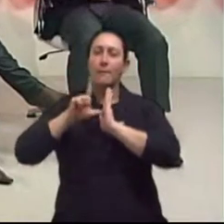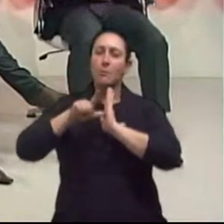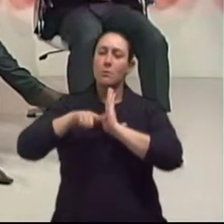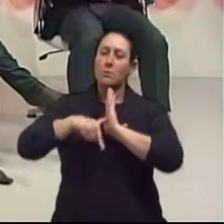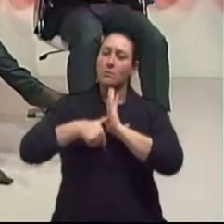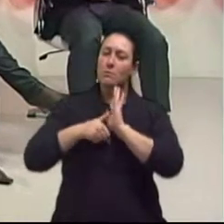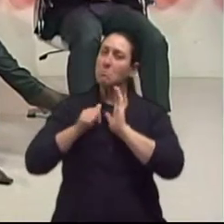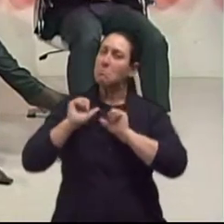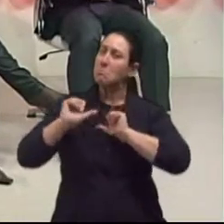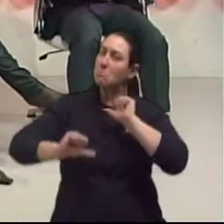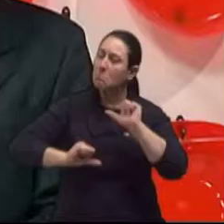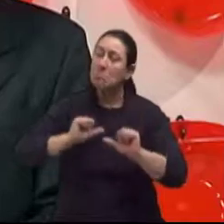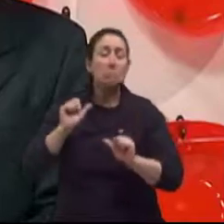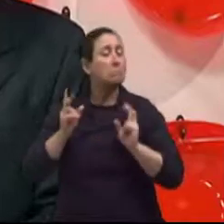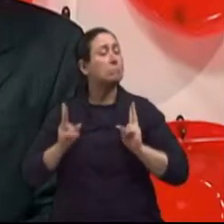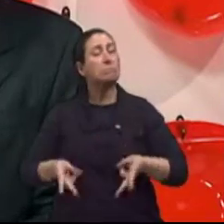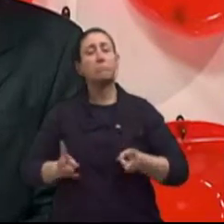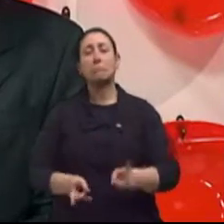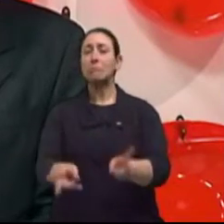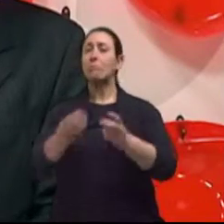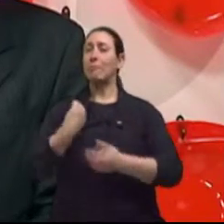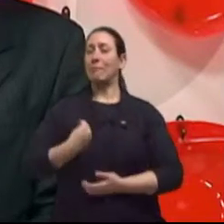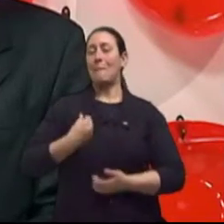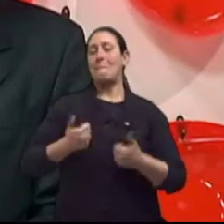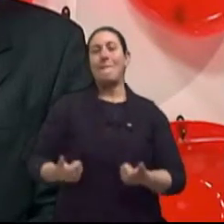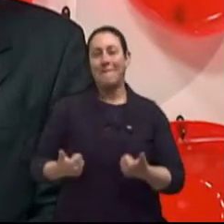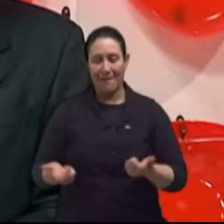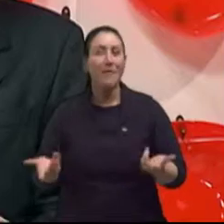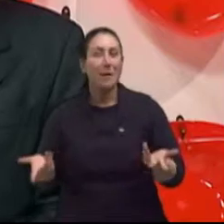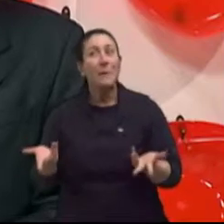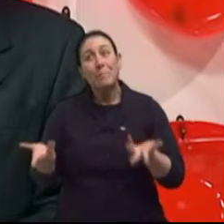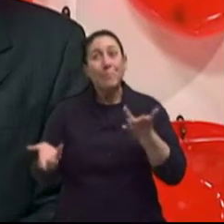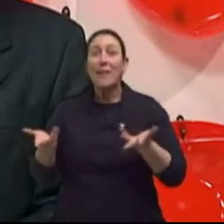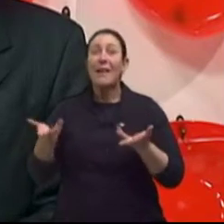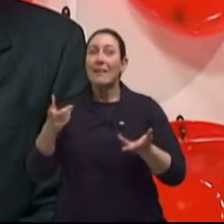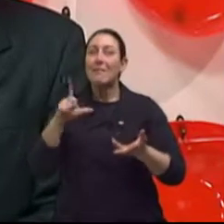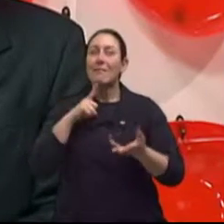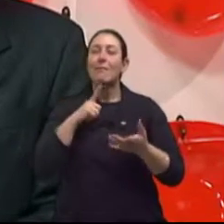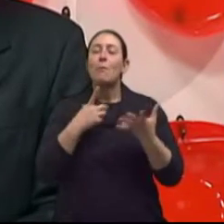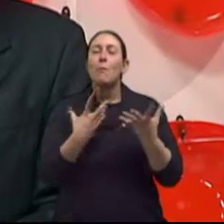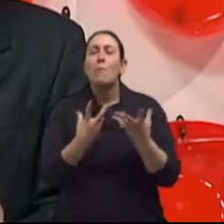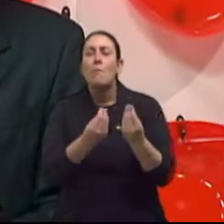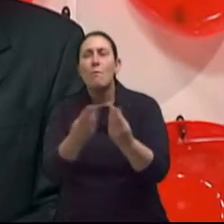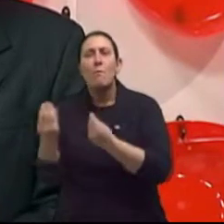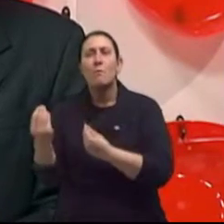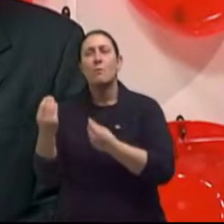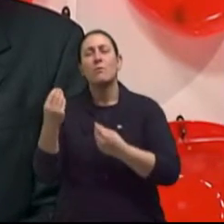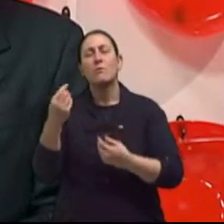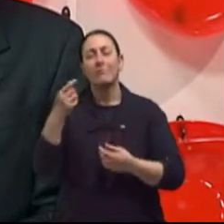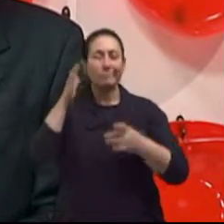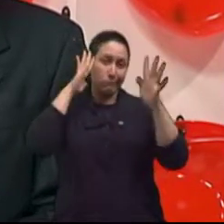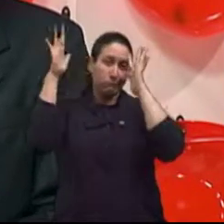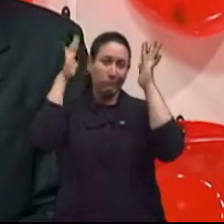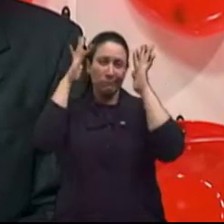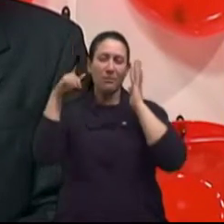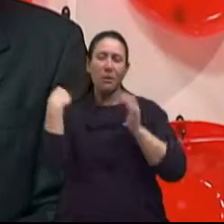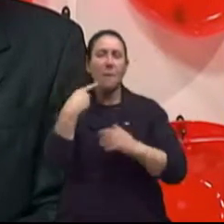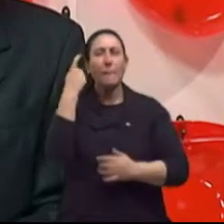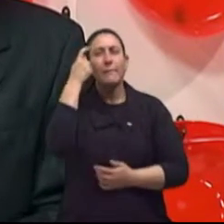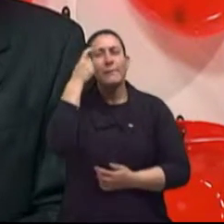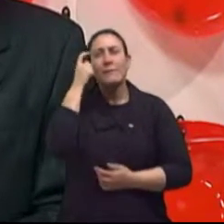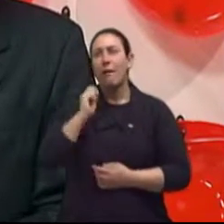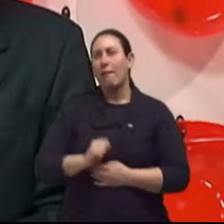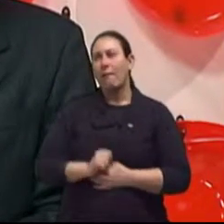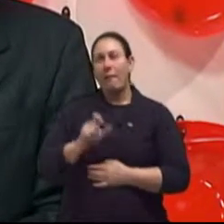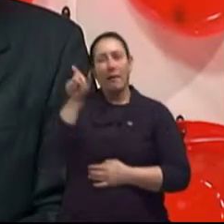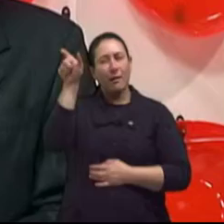muito bem com ela própria, né? Então existe muito no imaginário da gente associar